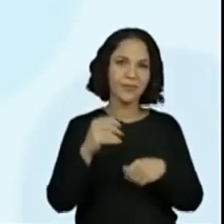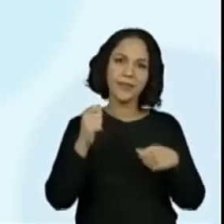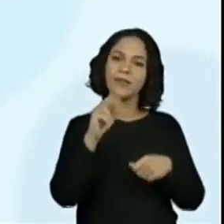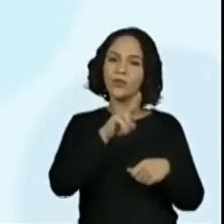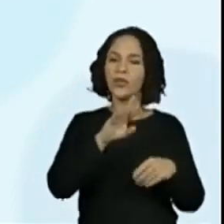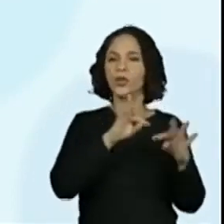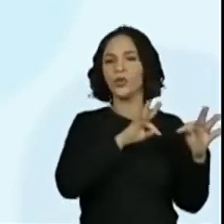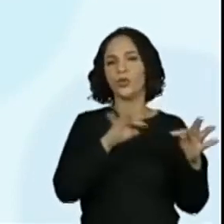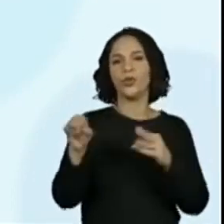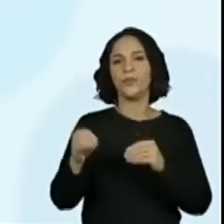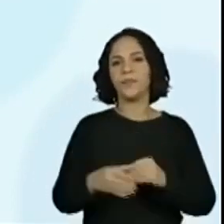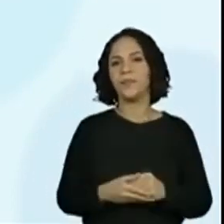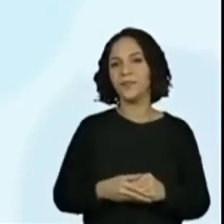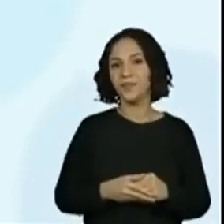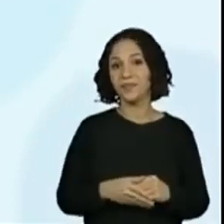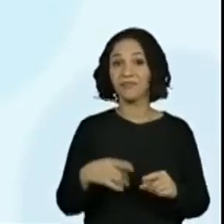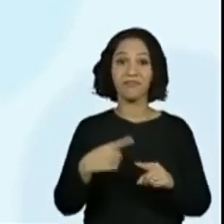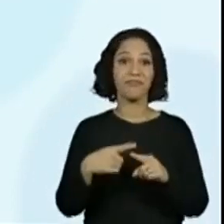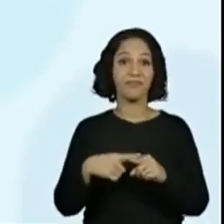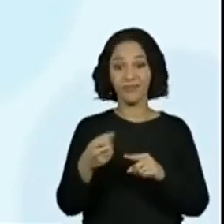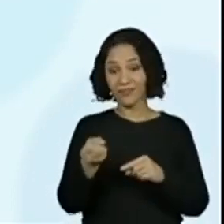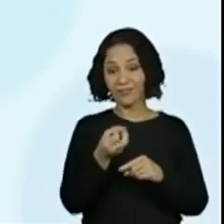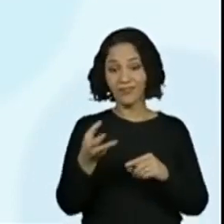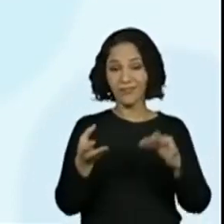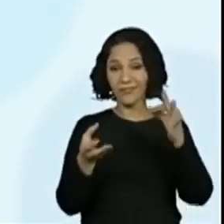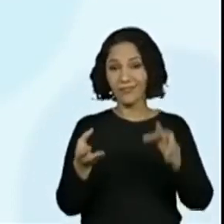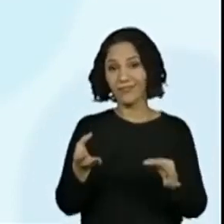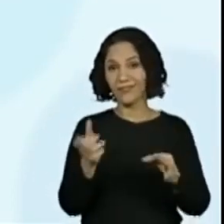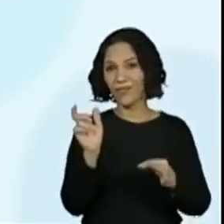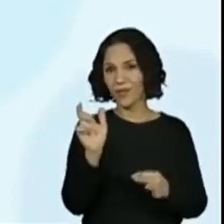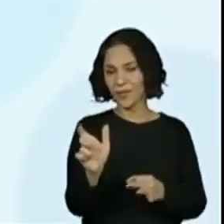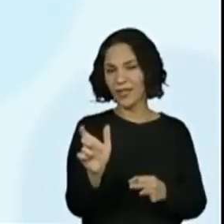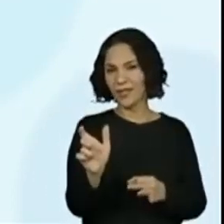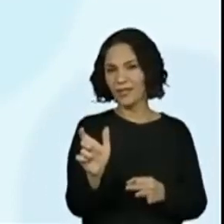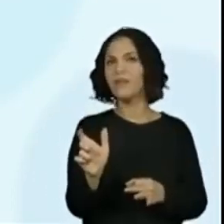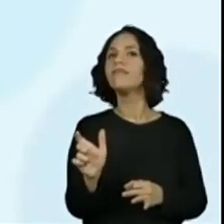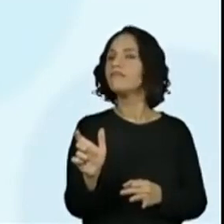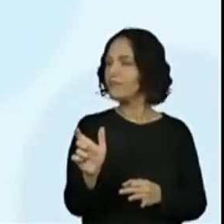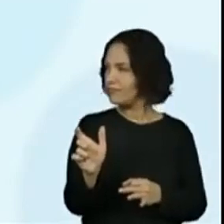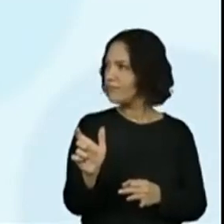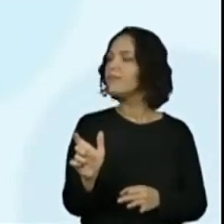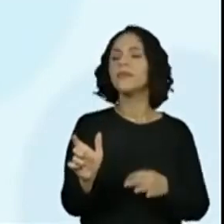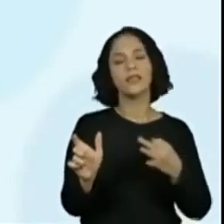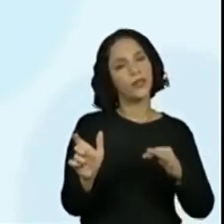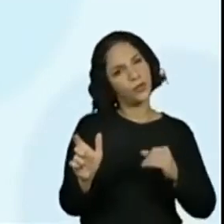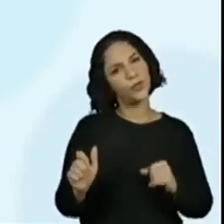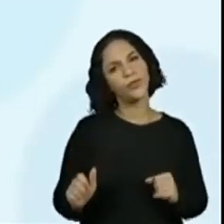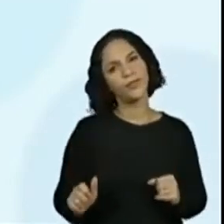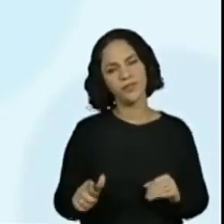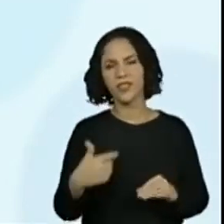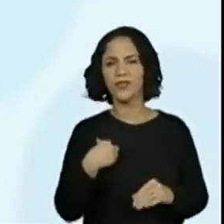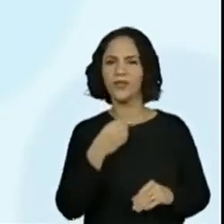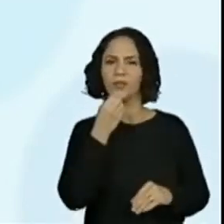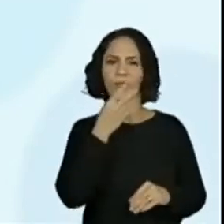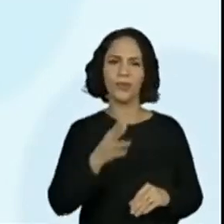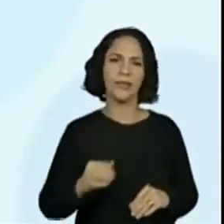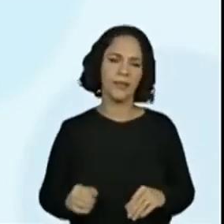todas. Tem que usar todas, porque está na quantidade exata para escrever a palavra. Certo, professora? Certíssimo. Eu vou ser bozinha.